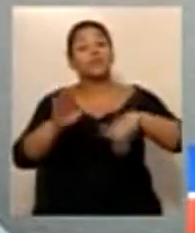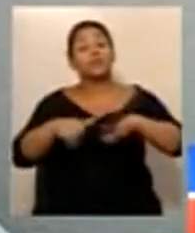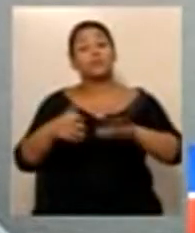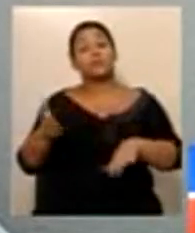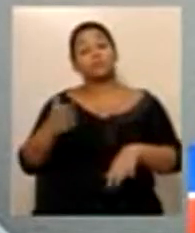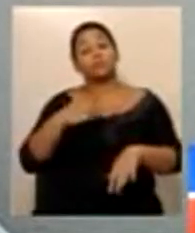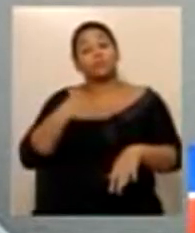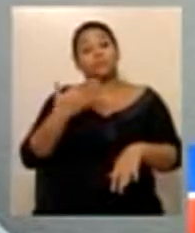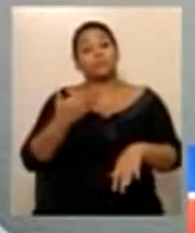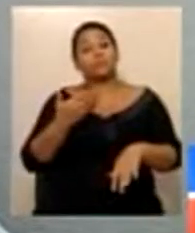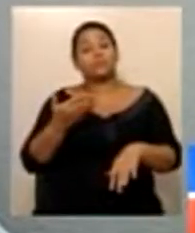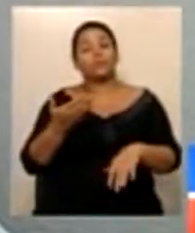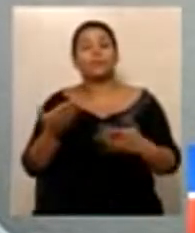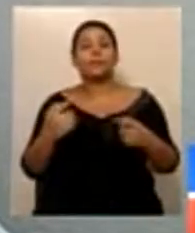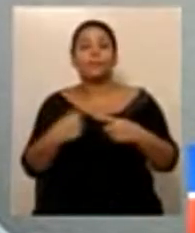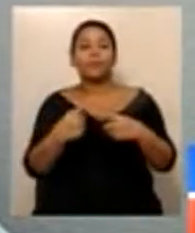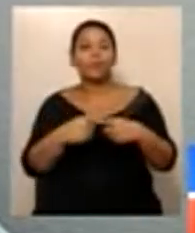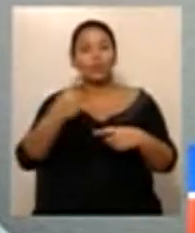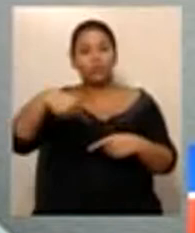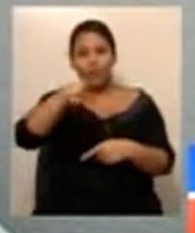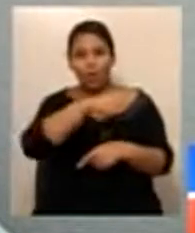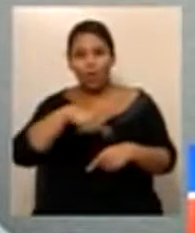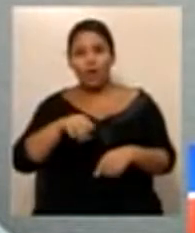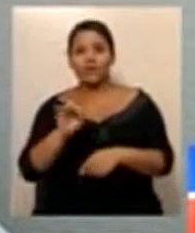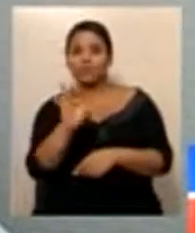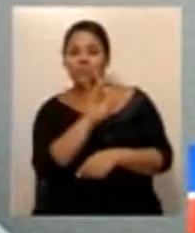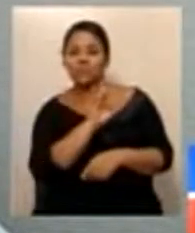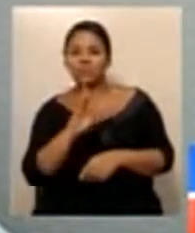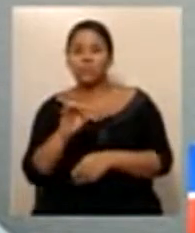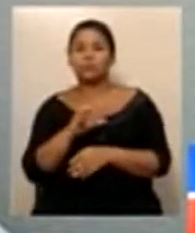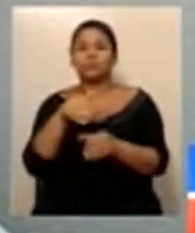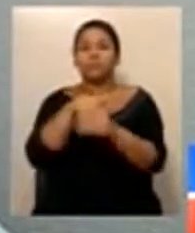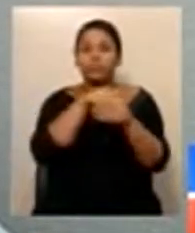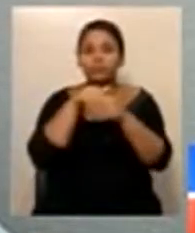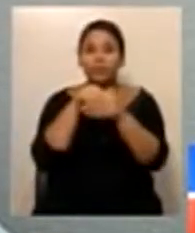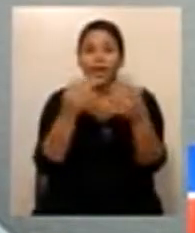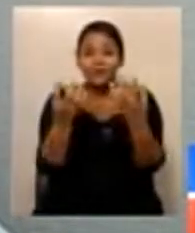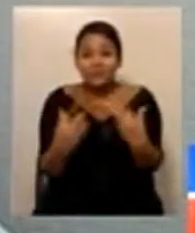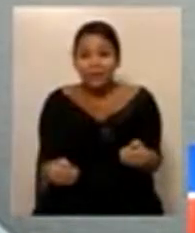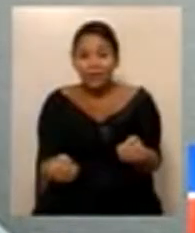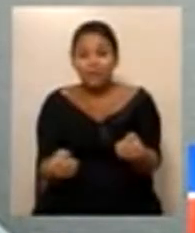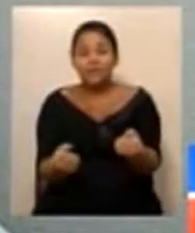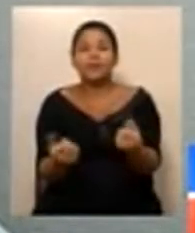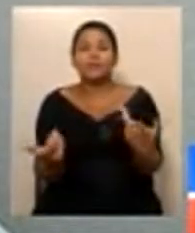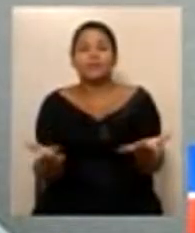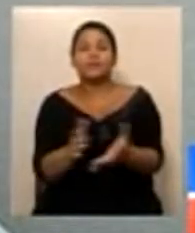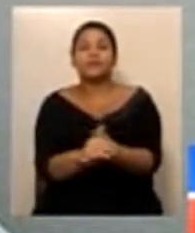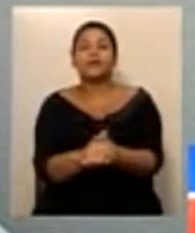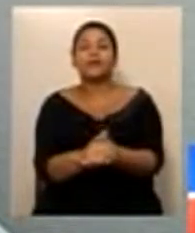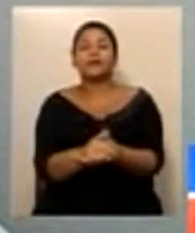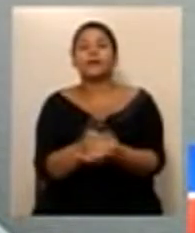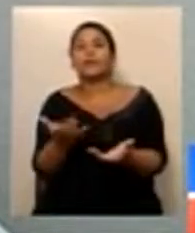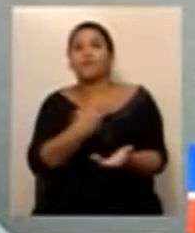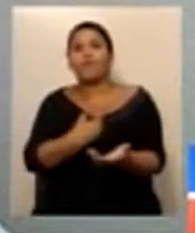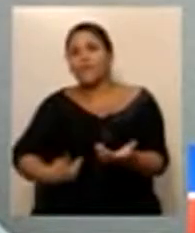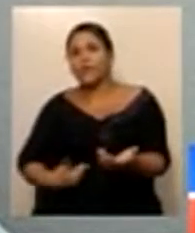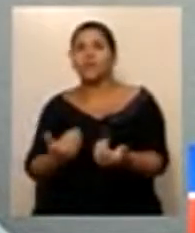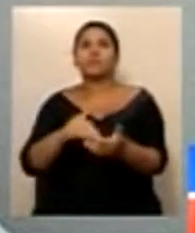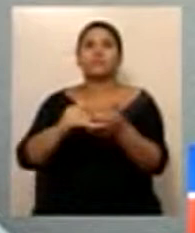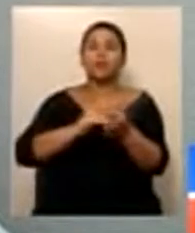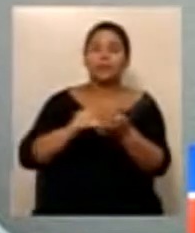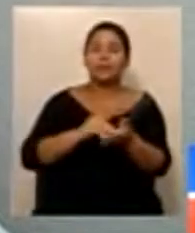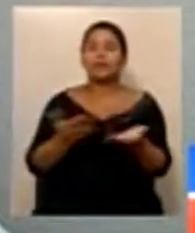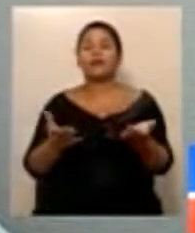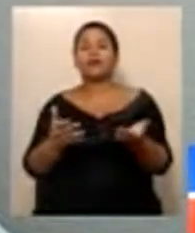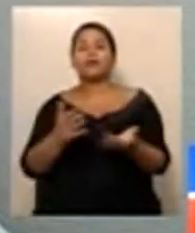nós aprovamos um reajuste para o governo, secretários, delegados também, alguns servidores,